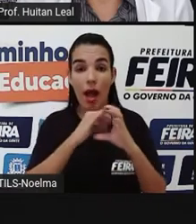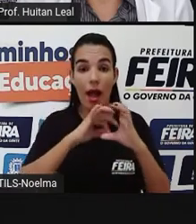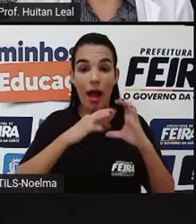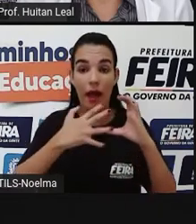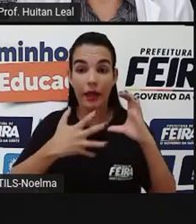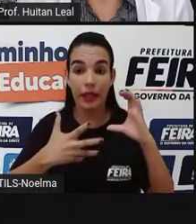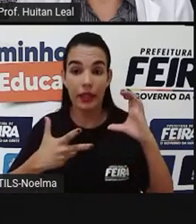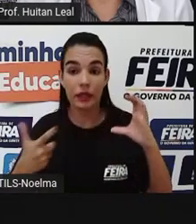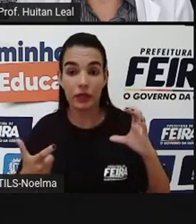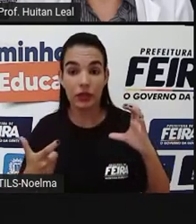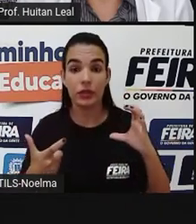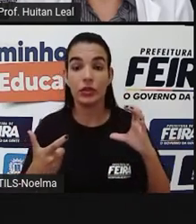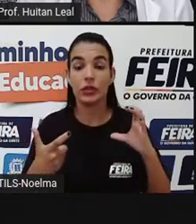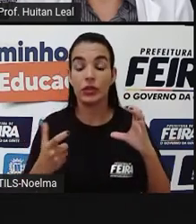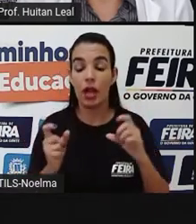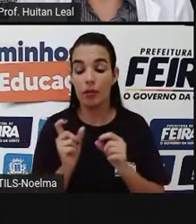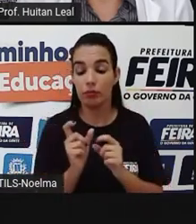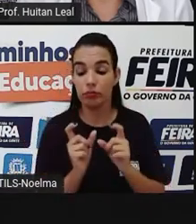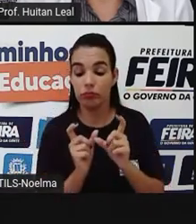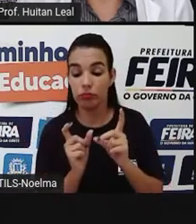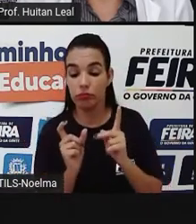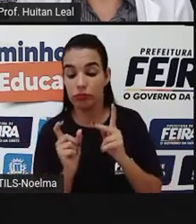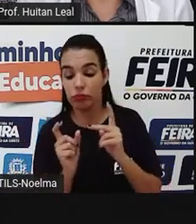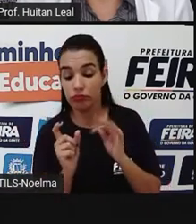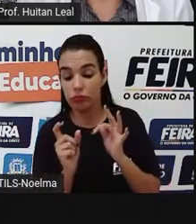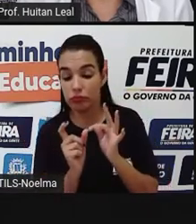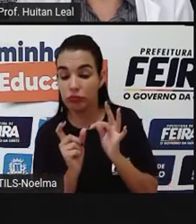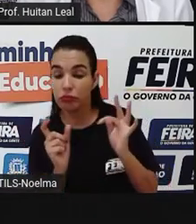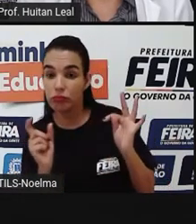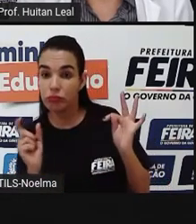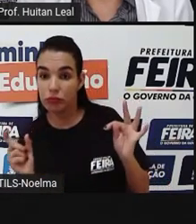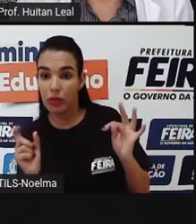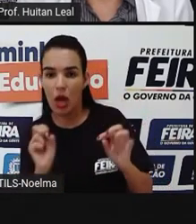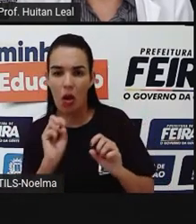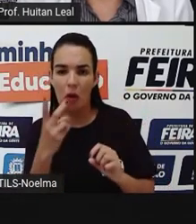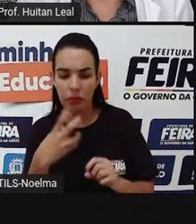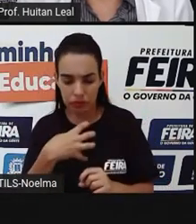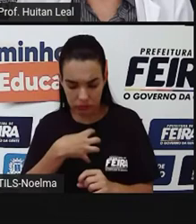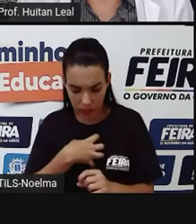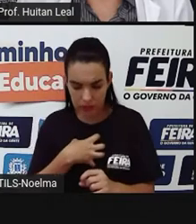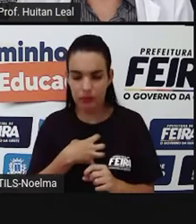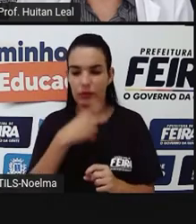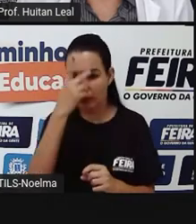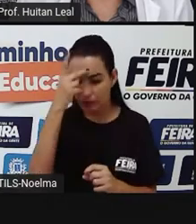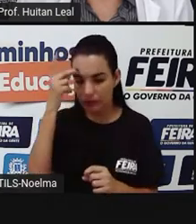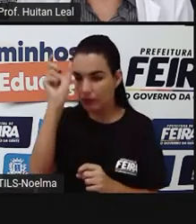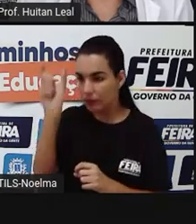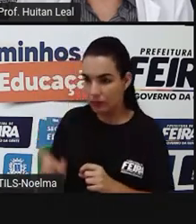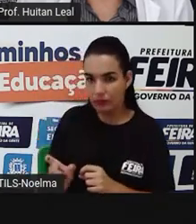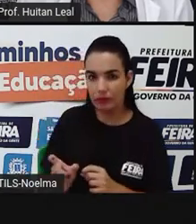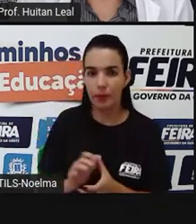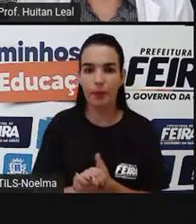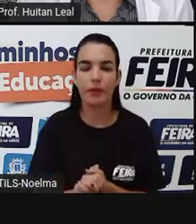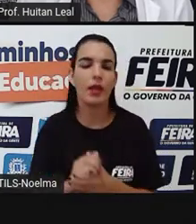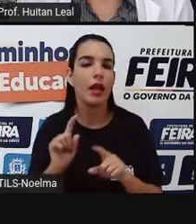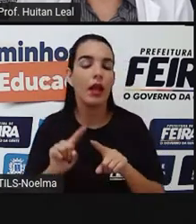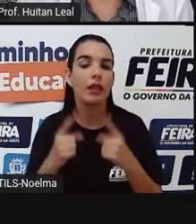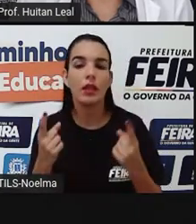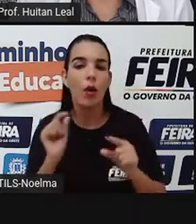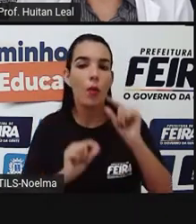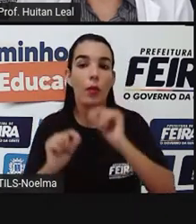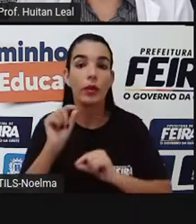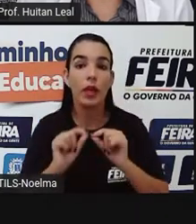que é uma característica, qualidade ou estado do sujeito. Então, no que se refere à